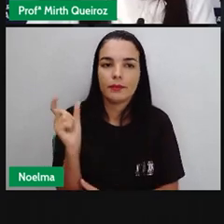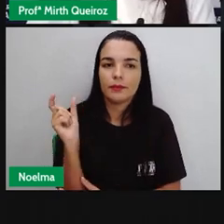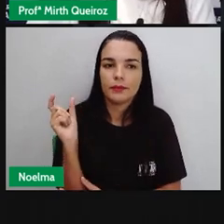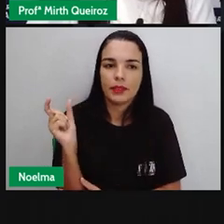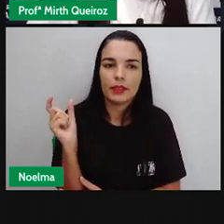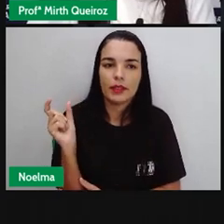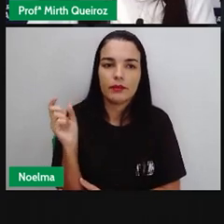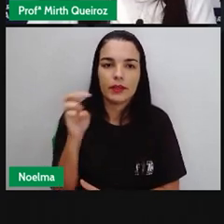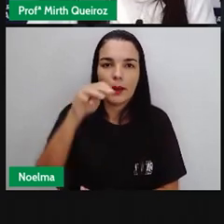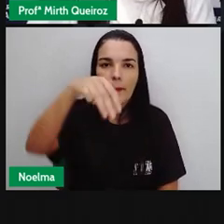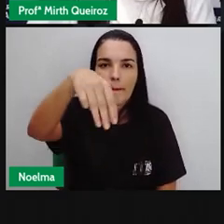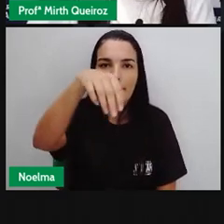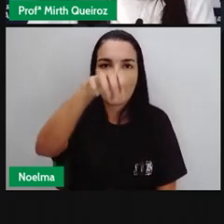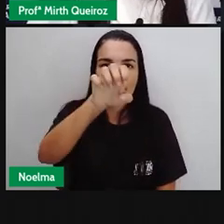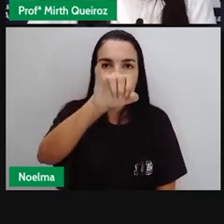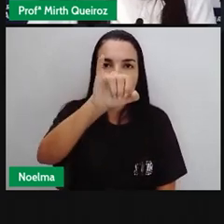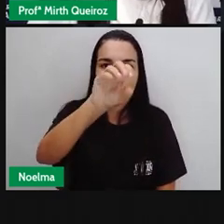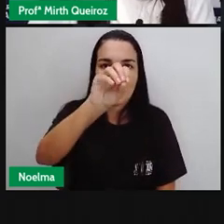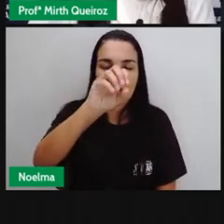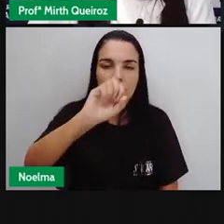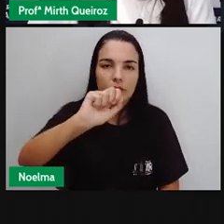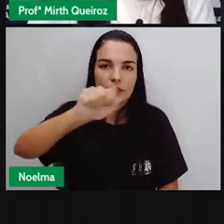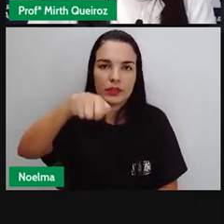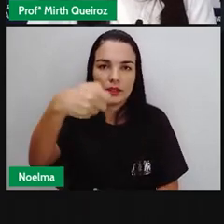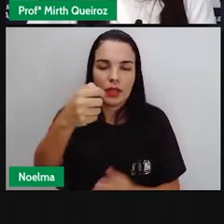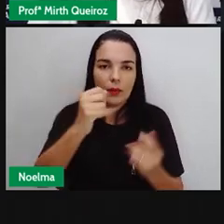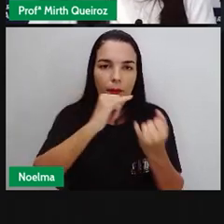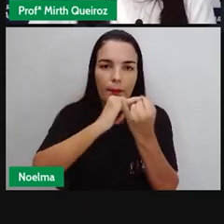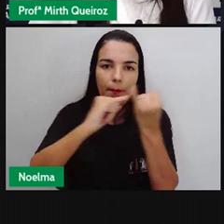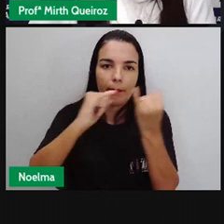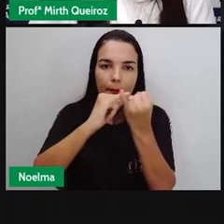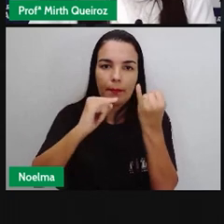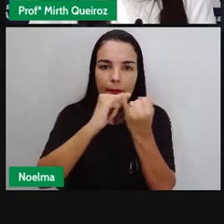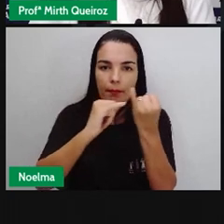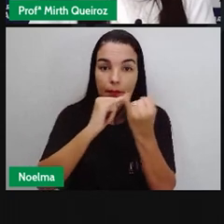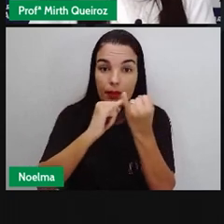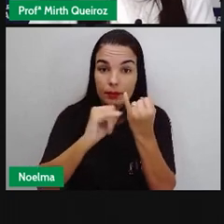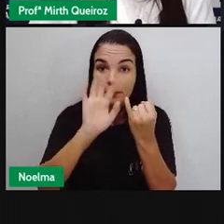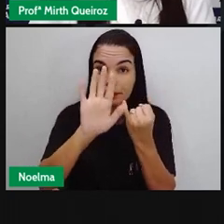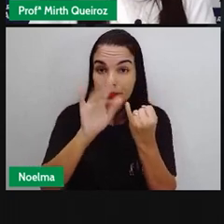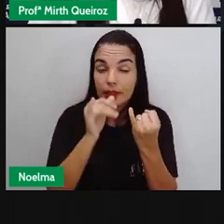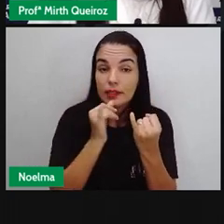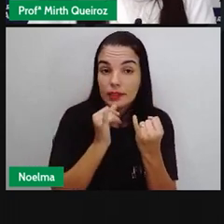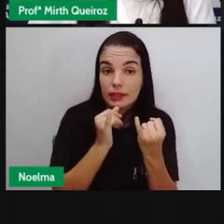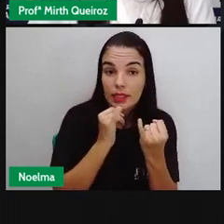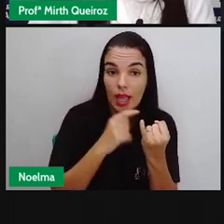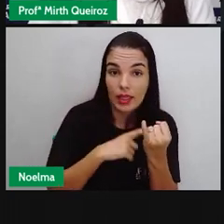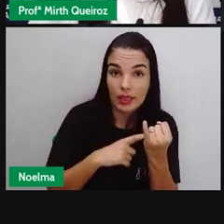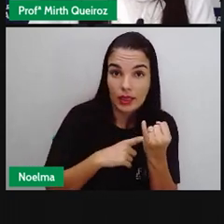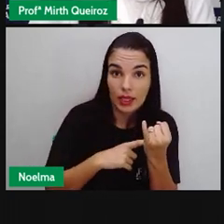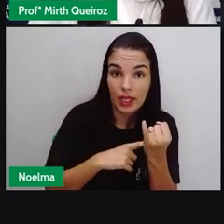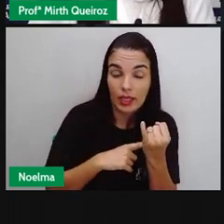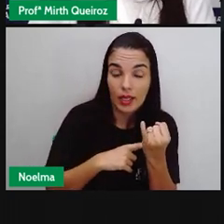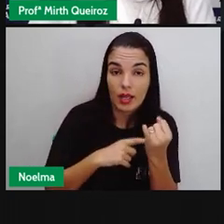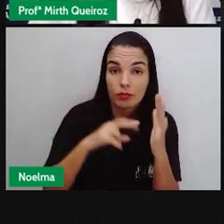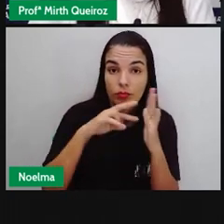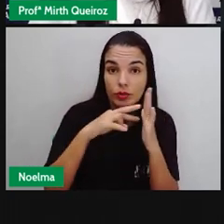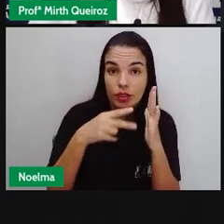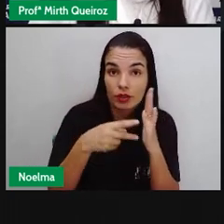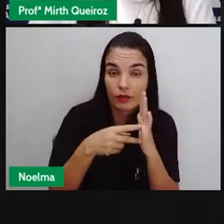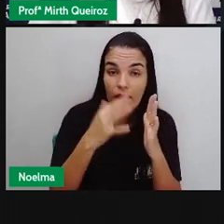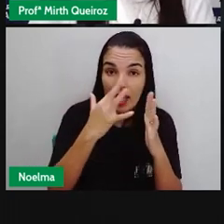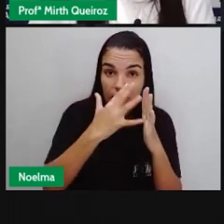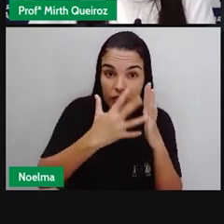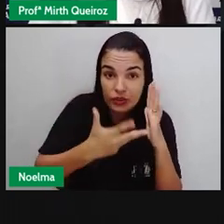A palavra meio, quando a palavra meio possui função de adjetivo, ela deve concordar com o